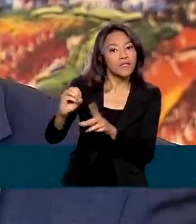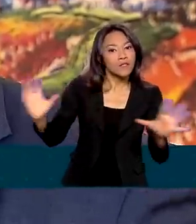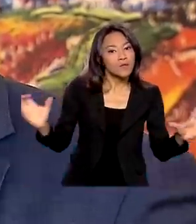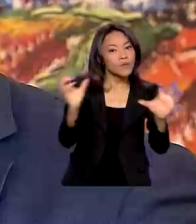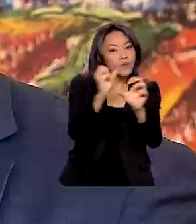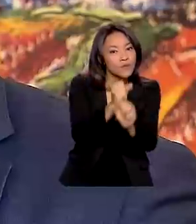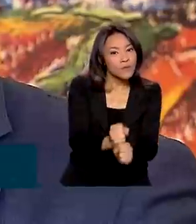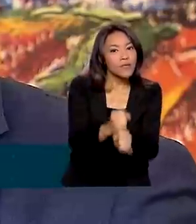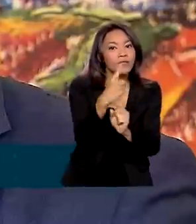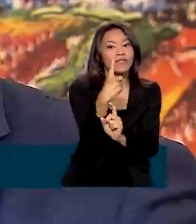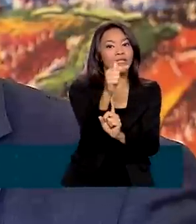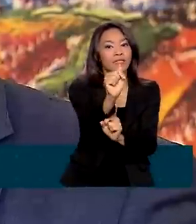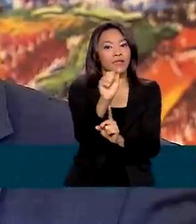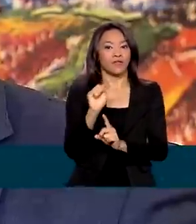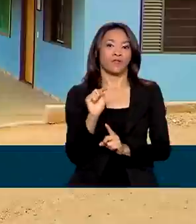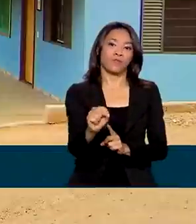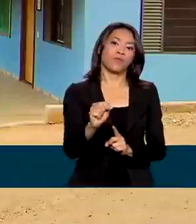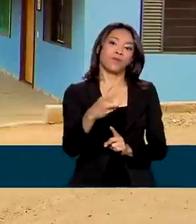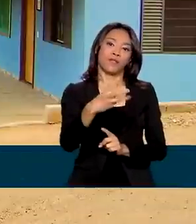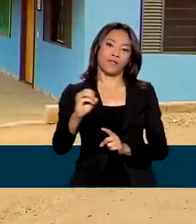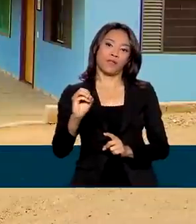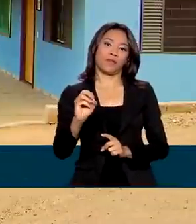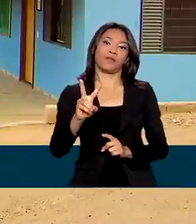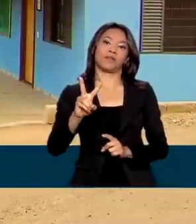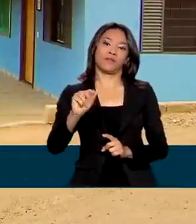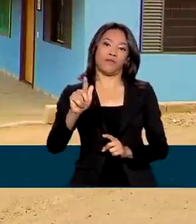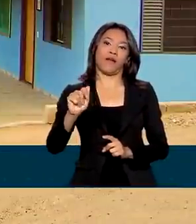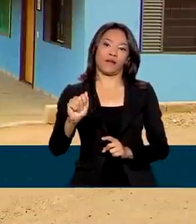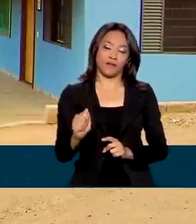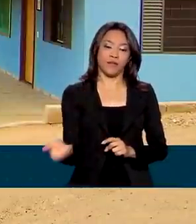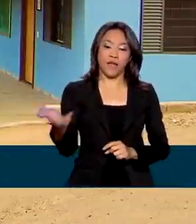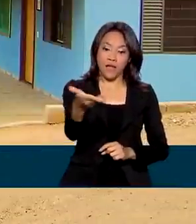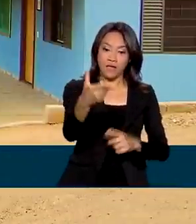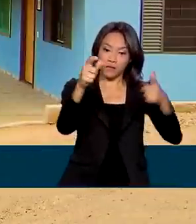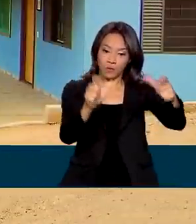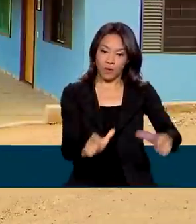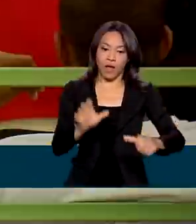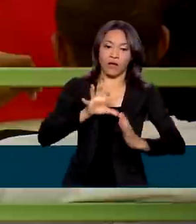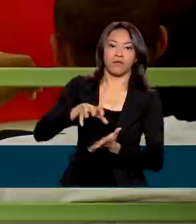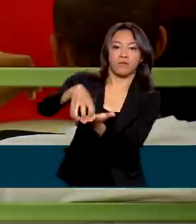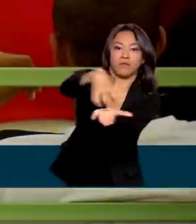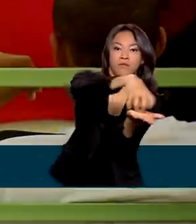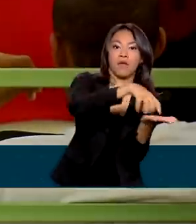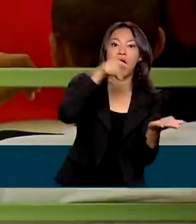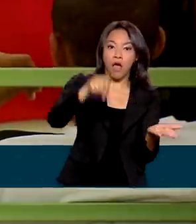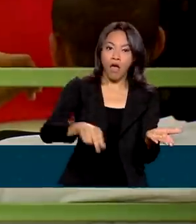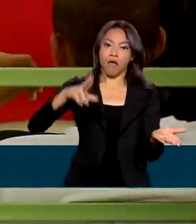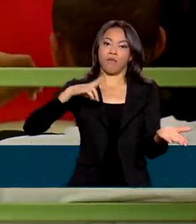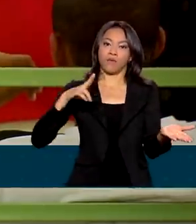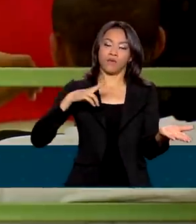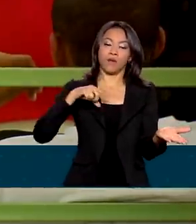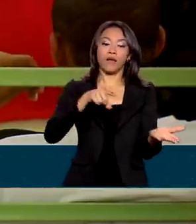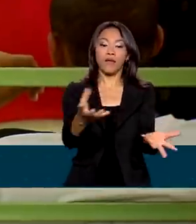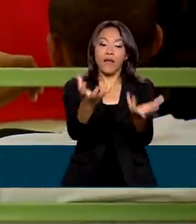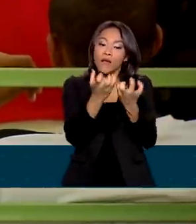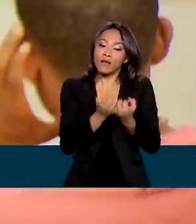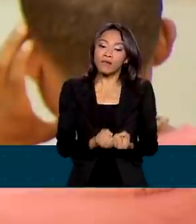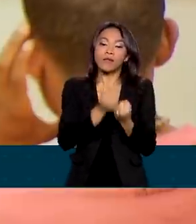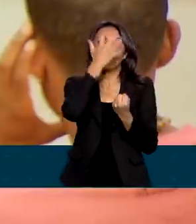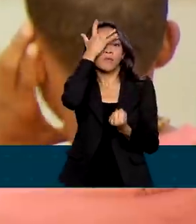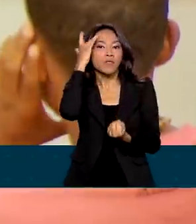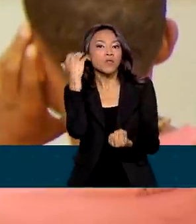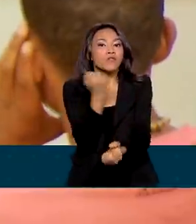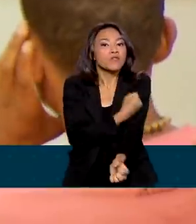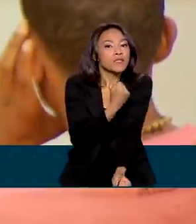para 17.300 vagas. As comunidades terapêuticas são instituições privadas que acolhem dependentes